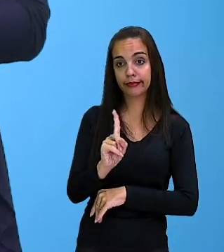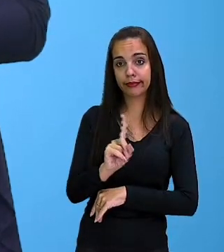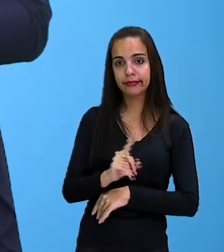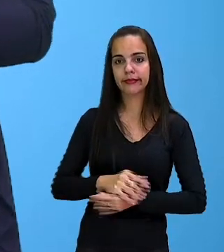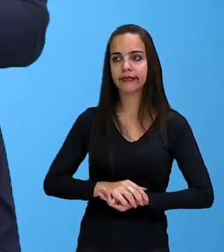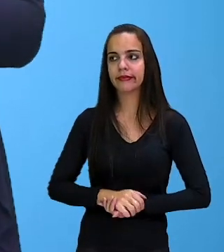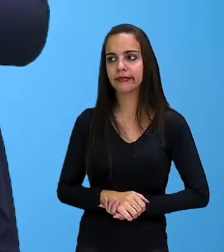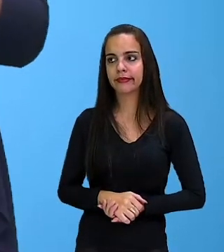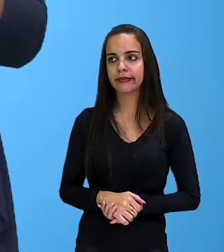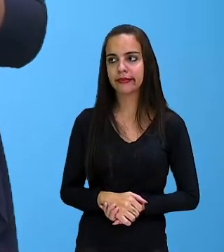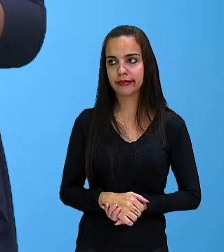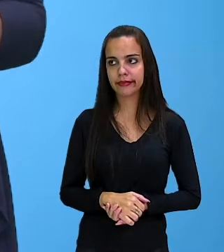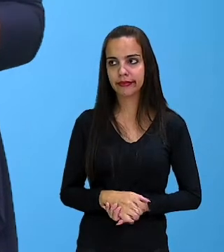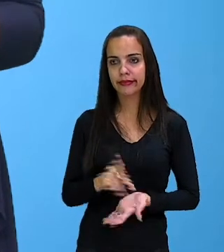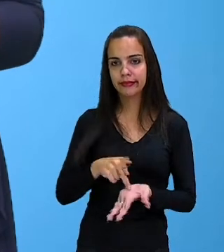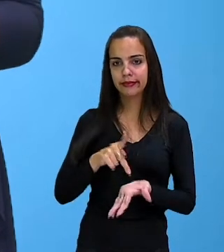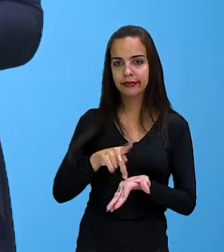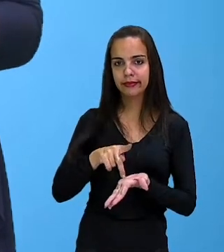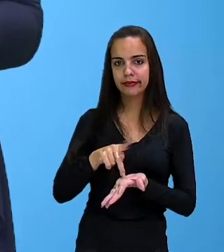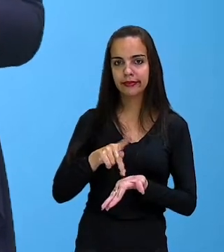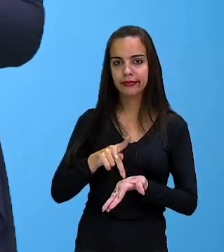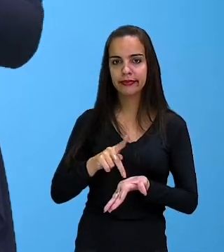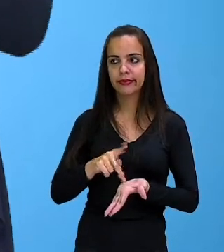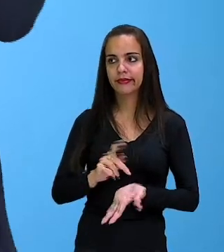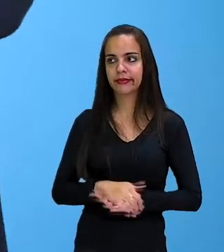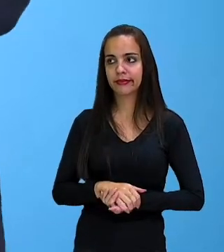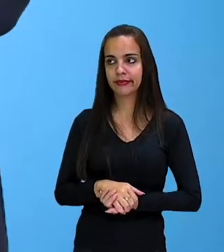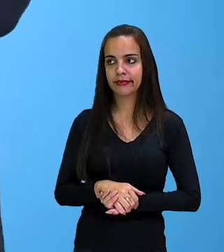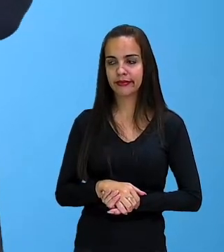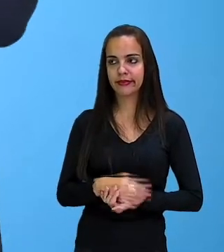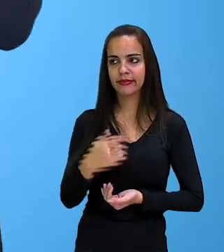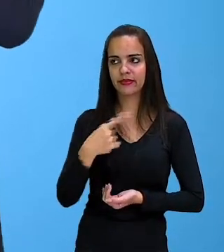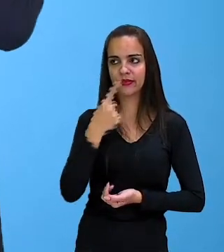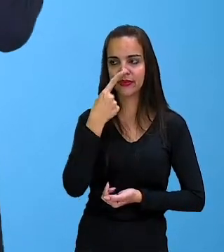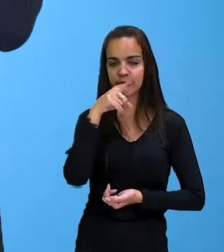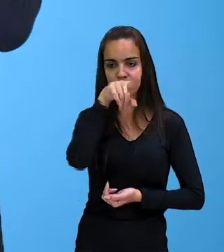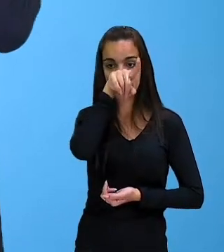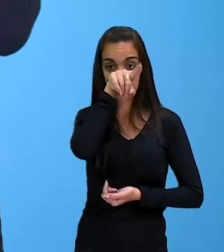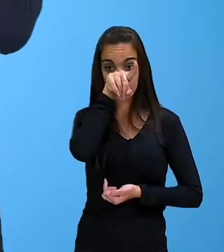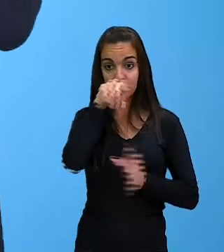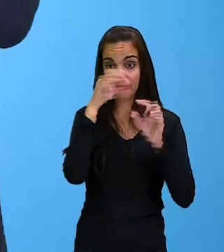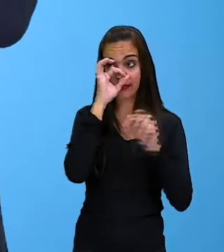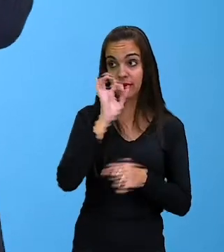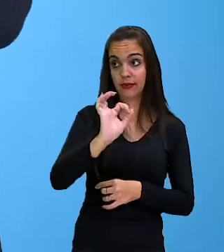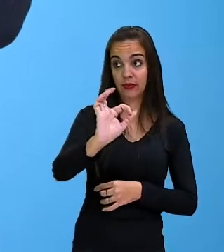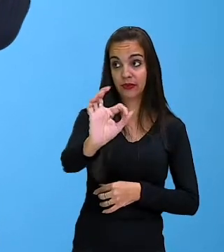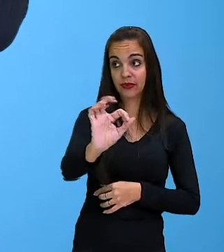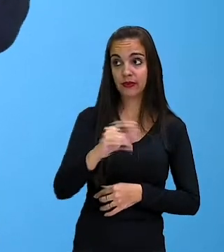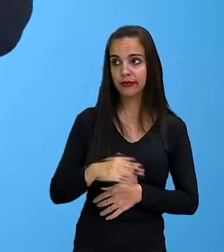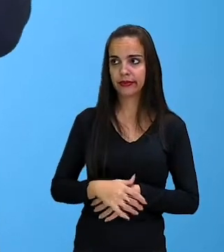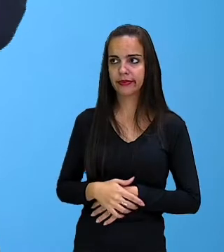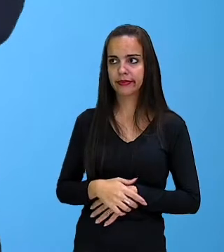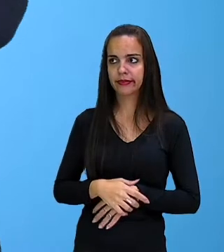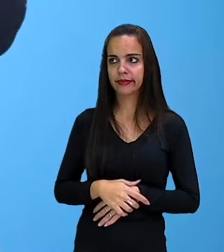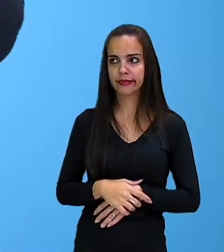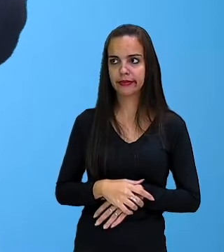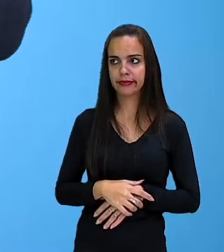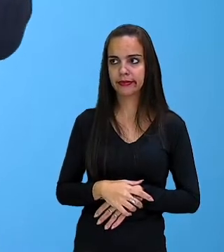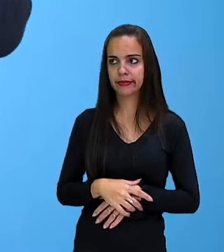verdade. Só que lá no narizinho do Pinóquio está o quê? Fake.